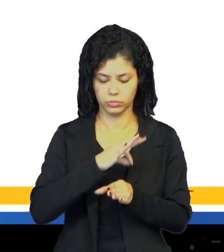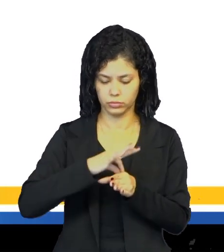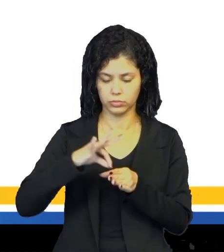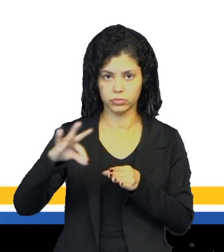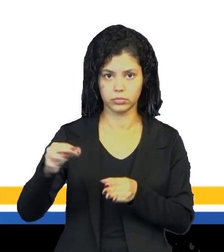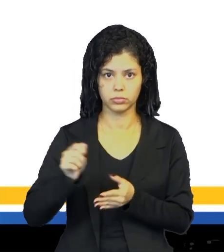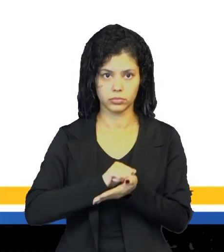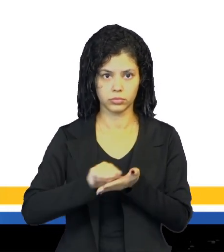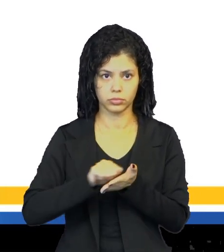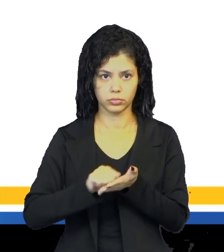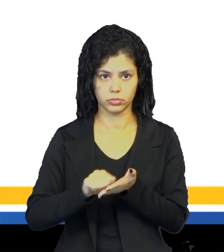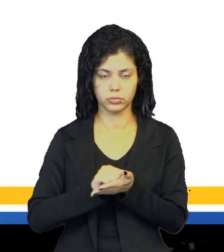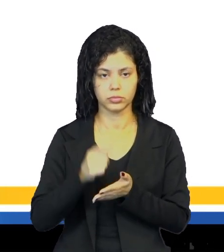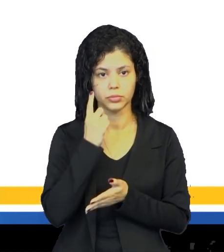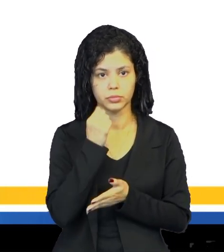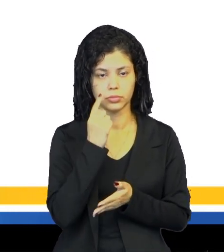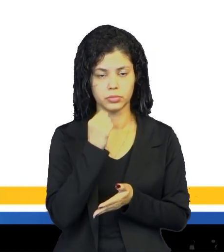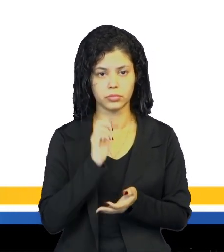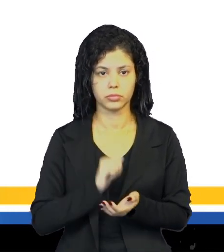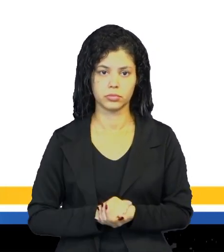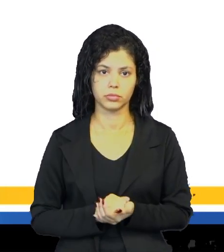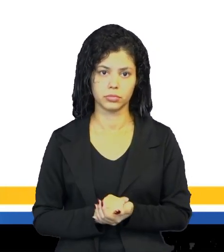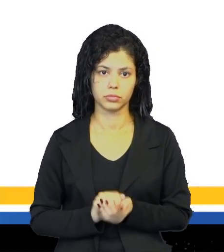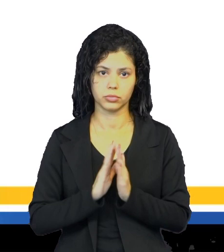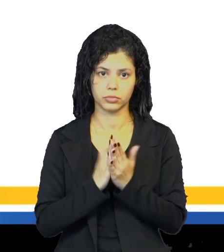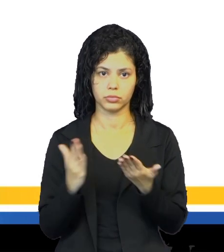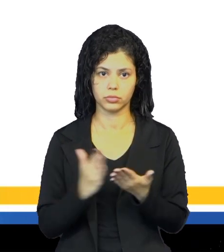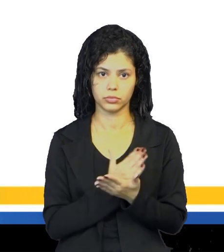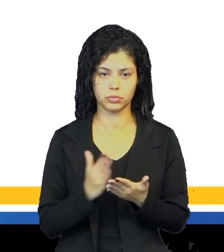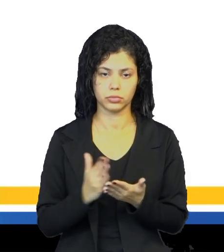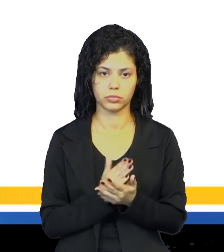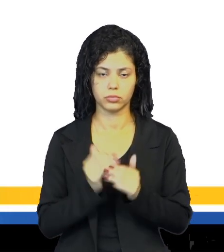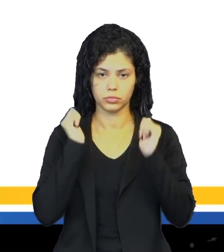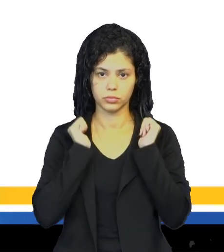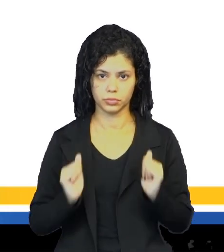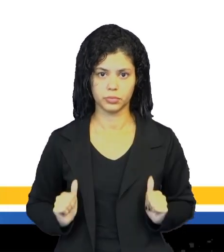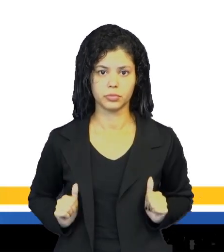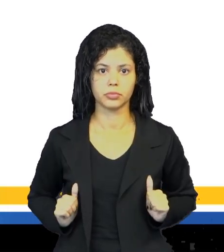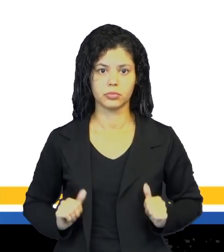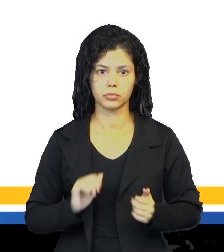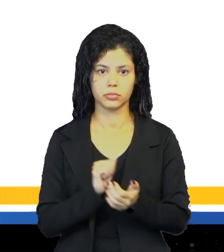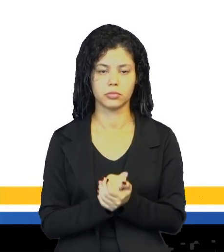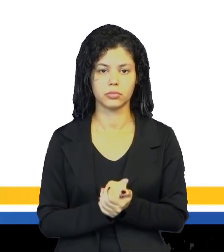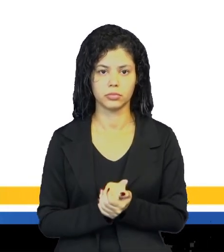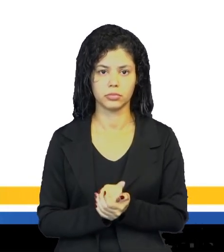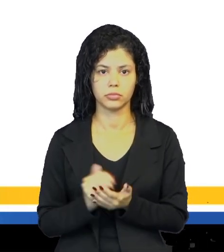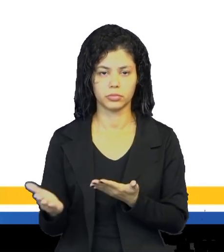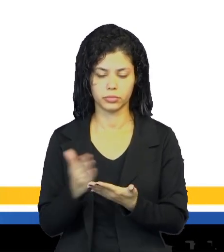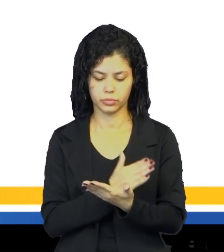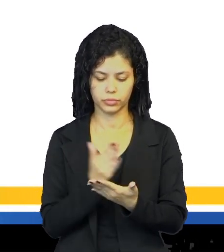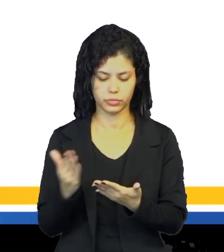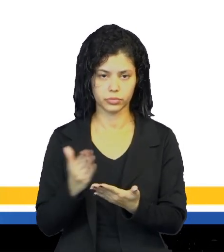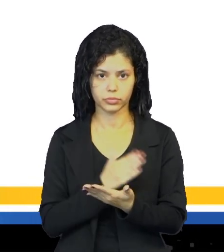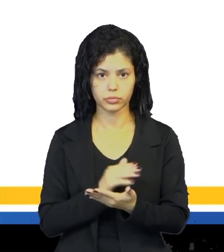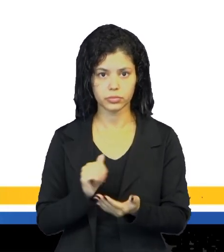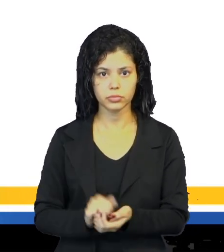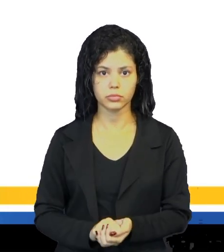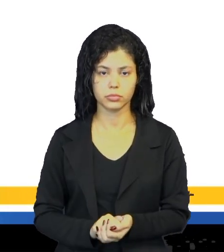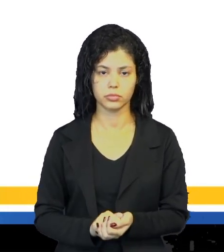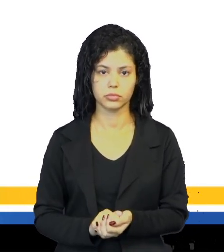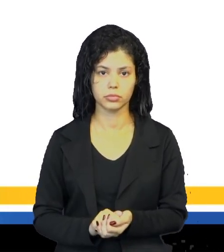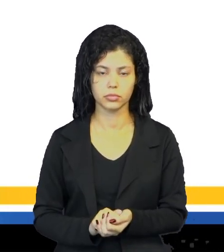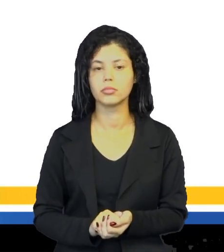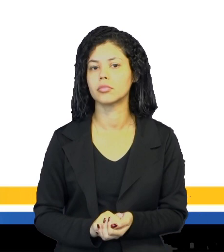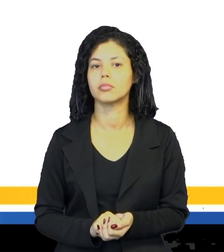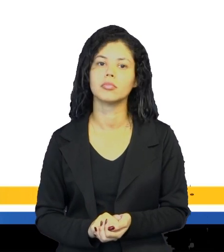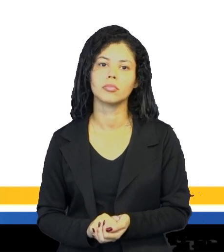O lagoma, que é a borracha. O lápis, que é o lápis. Libro. Mutila. La página, né. Que é a página do caderno. O